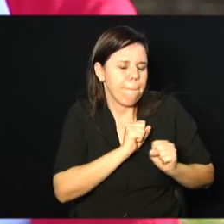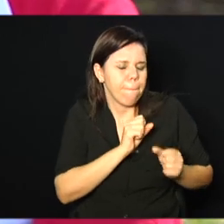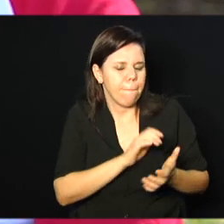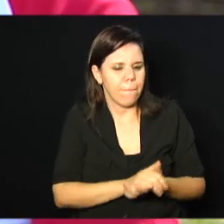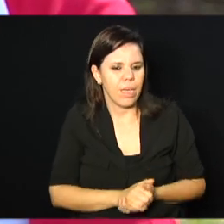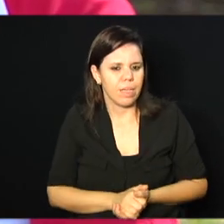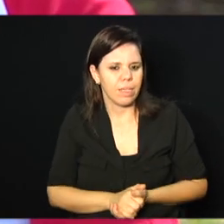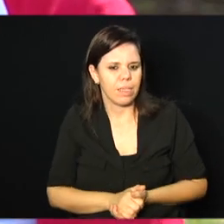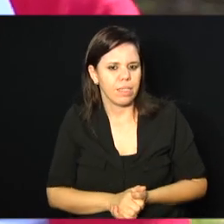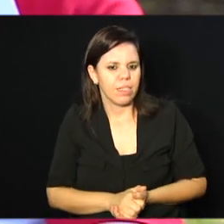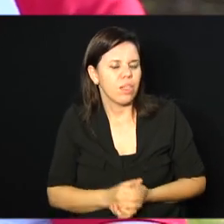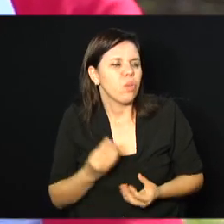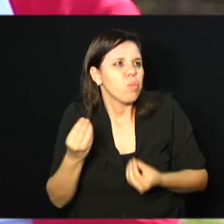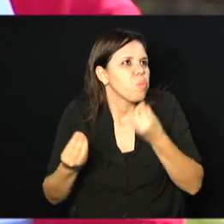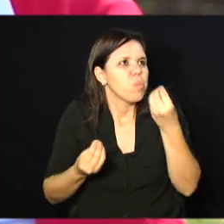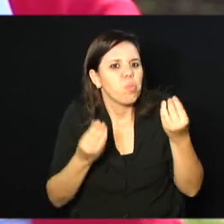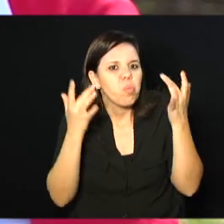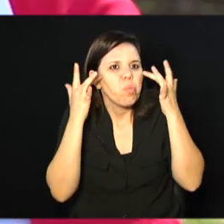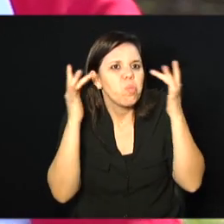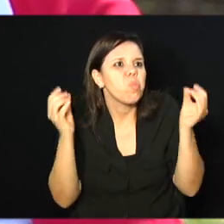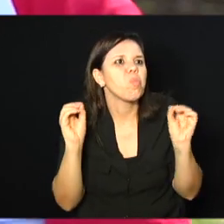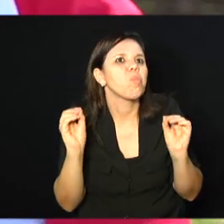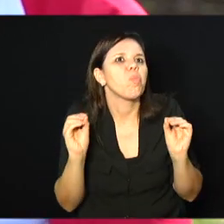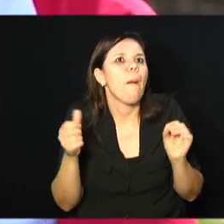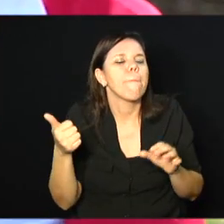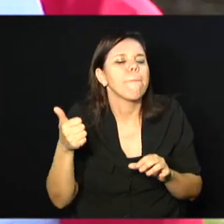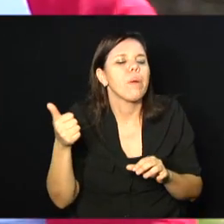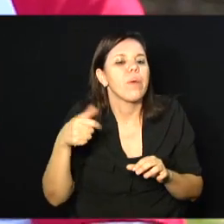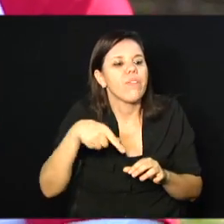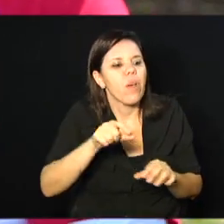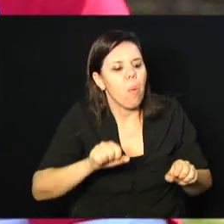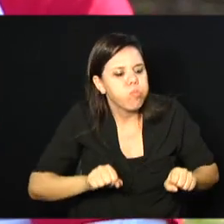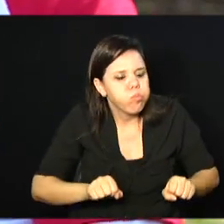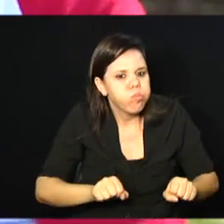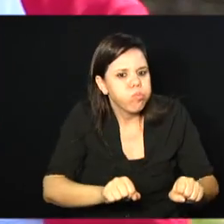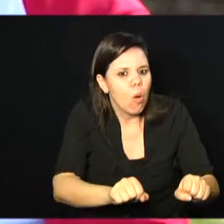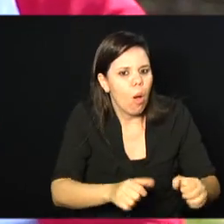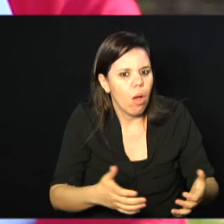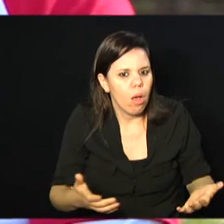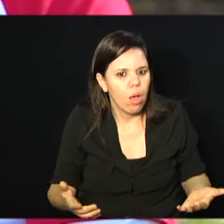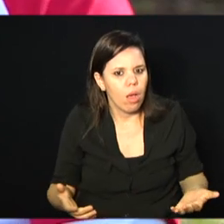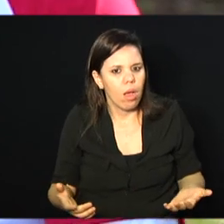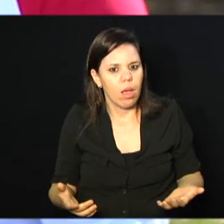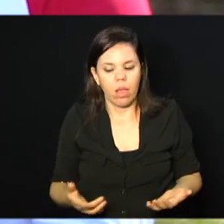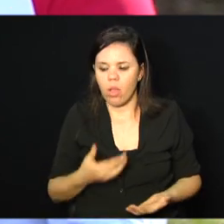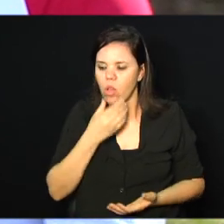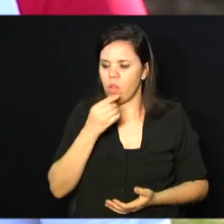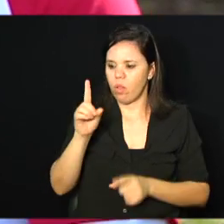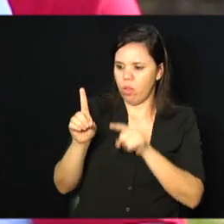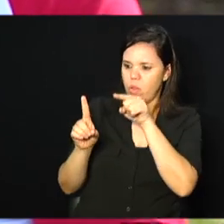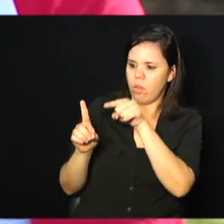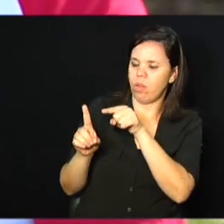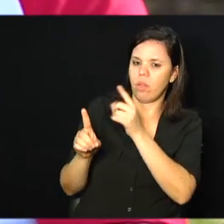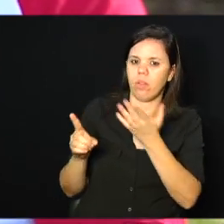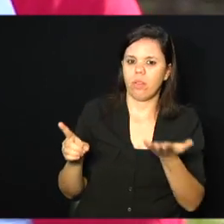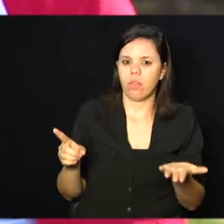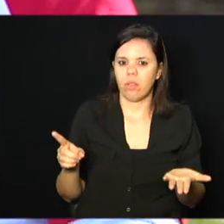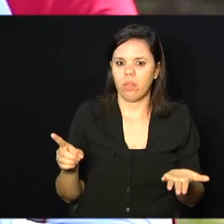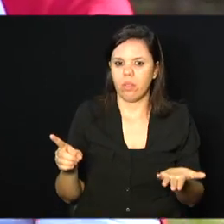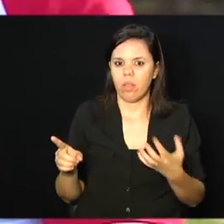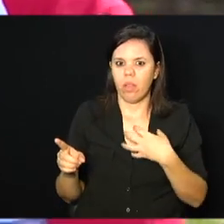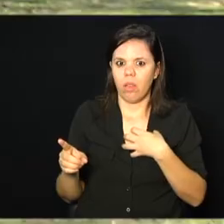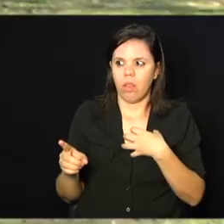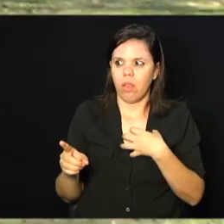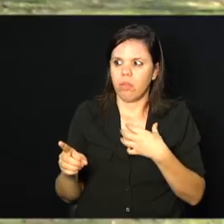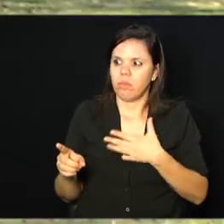não sabia, assim, a primeira vez que eu fui empurrar um cadeirante, o João falou, olha, aquele rapaz ali... É um susto, assim, você